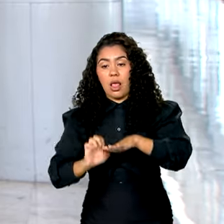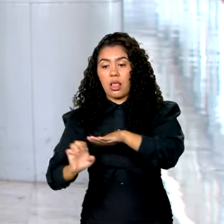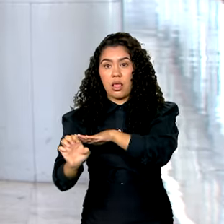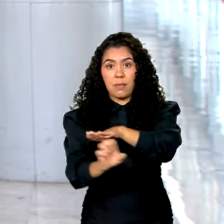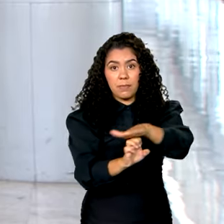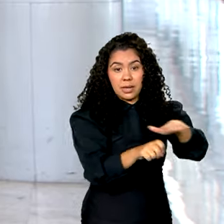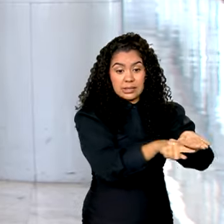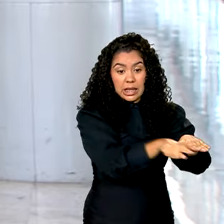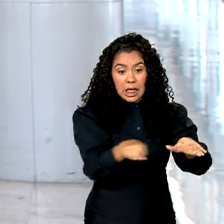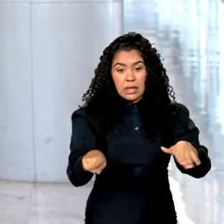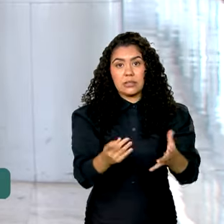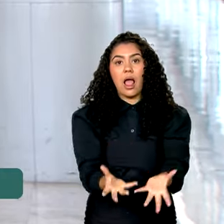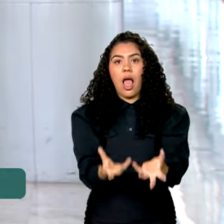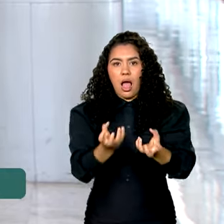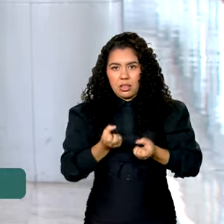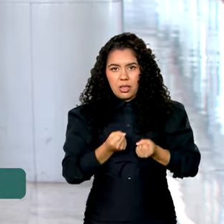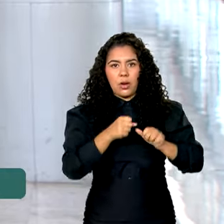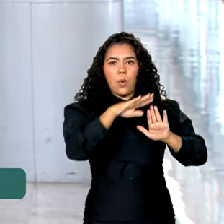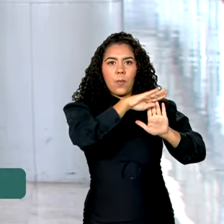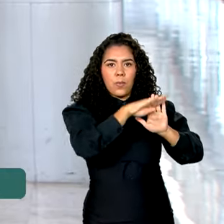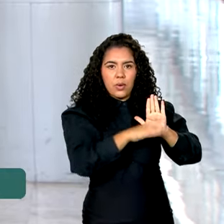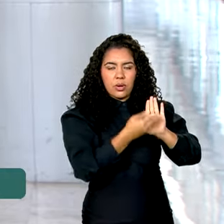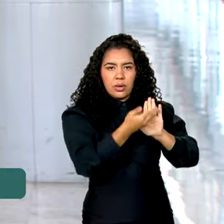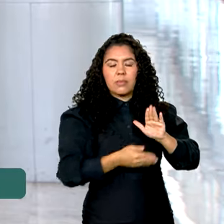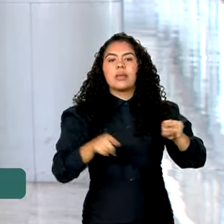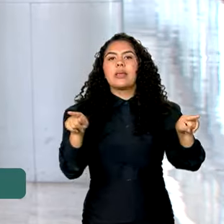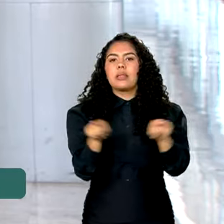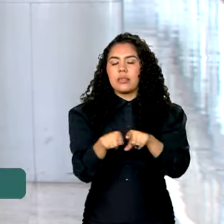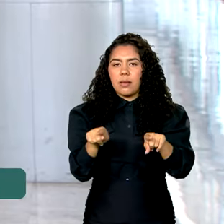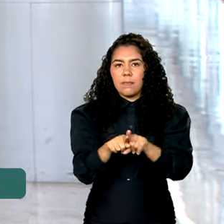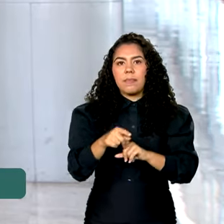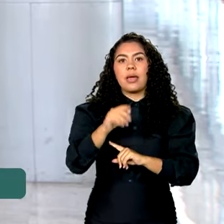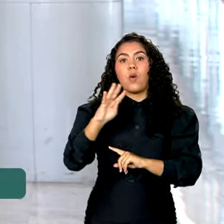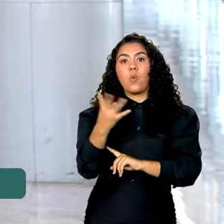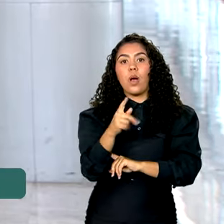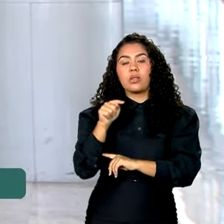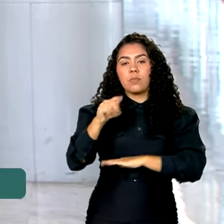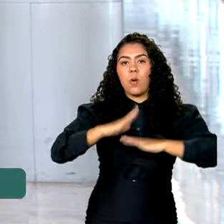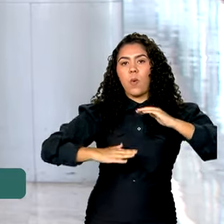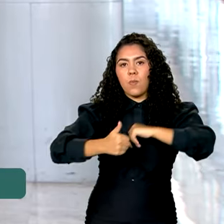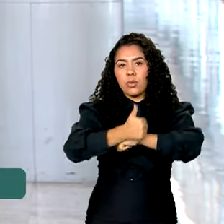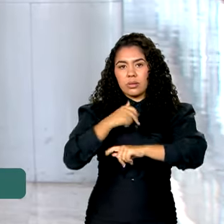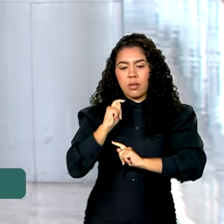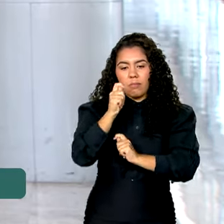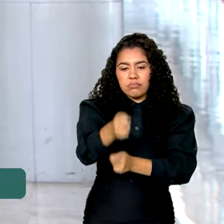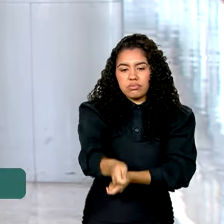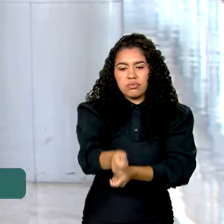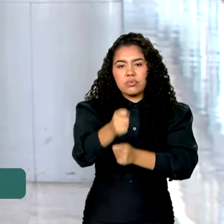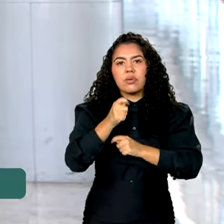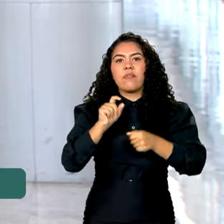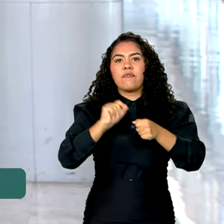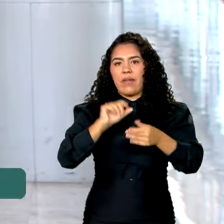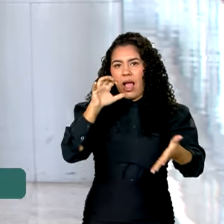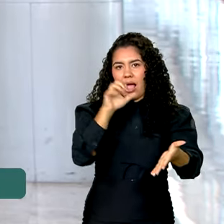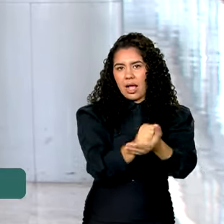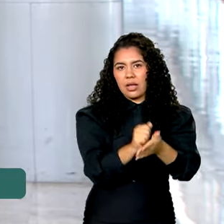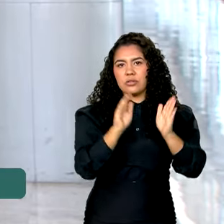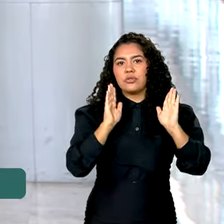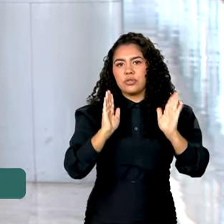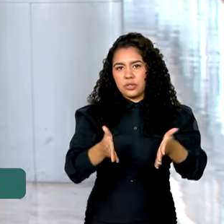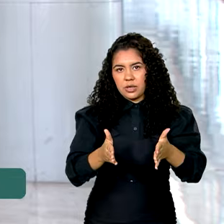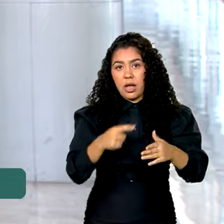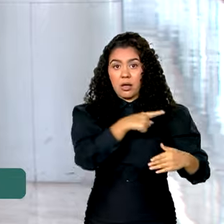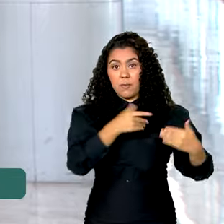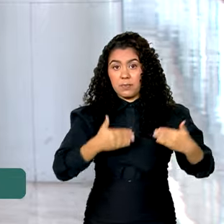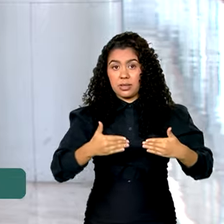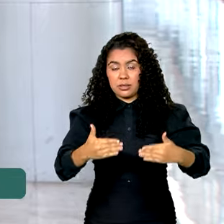ao programa e 4 mil pescadores artesanais tiveram os requerimentos cadastrados, segundo o Ministério do Trabalho